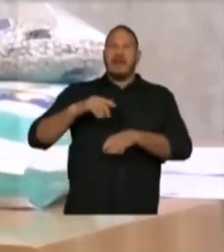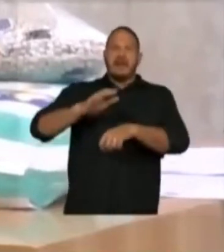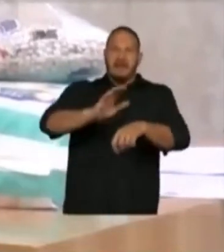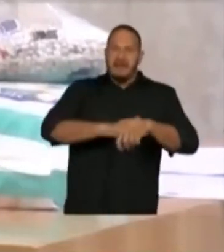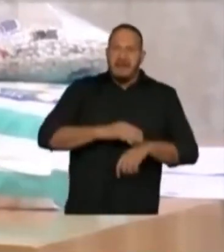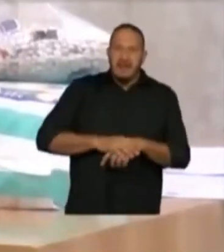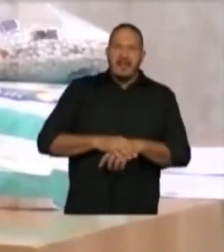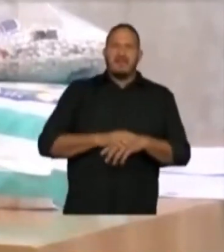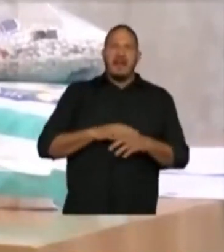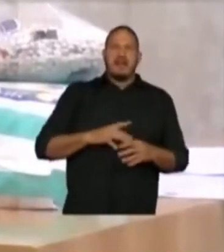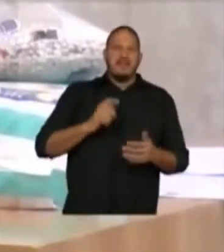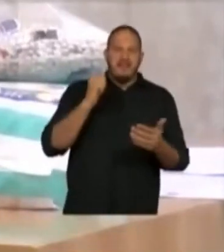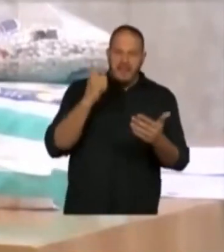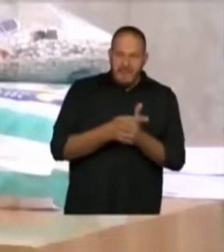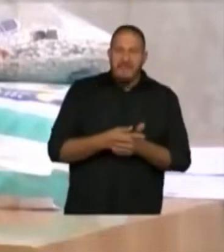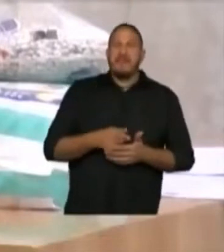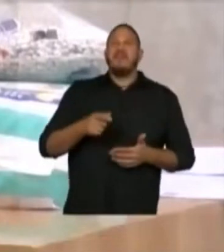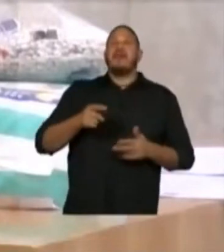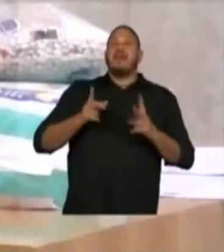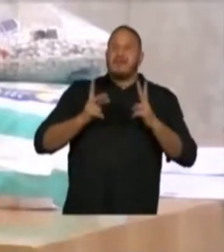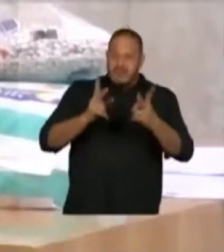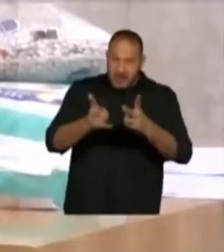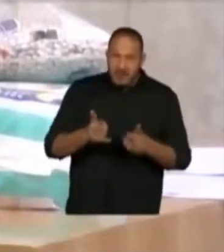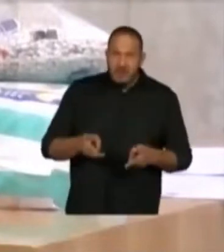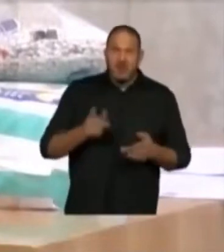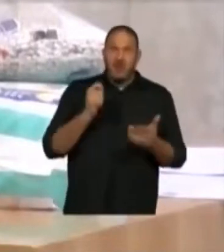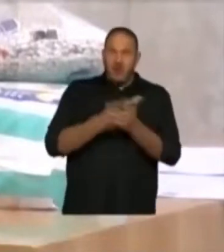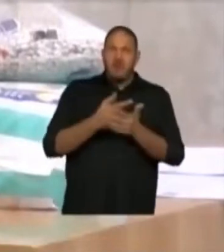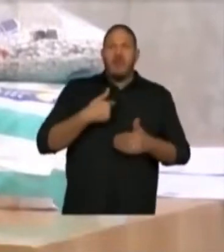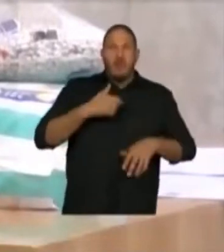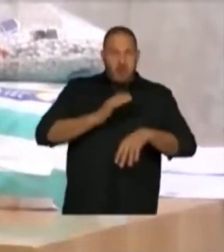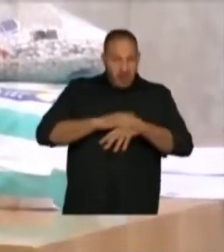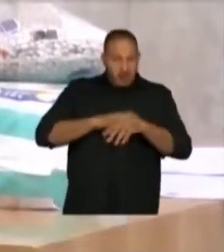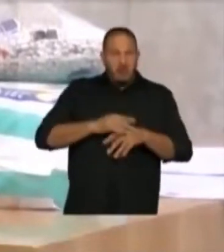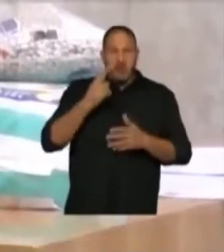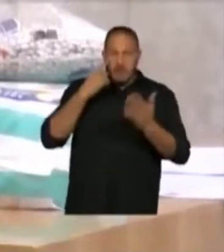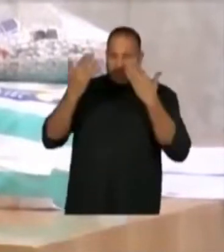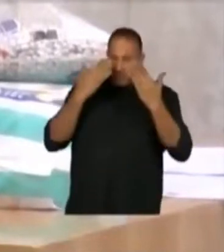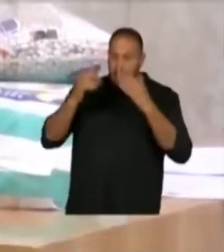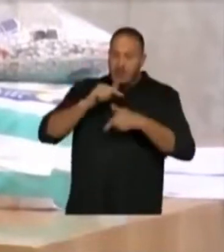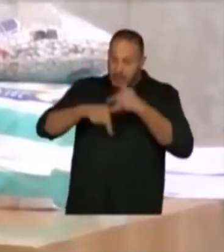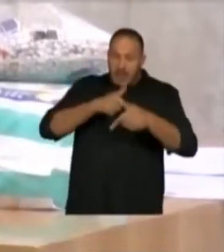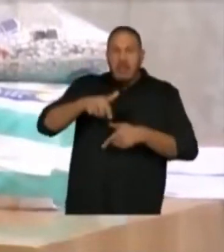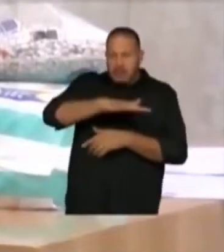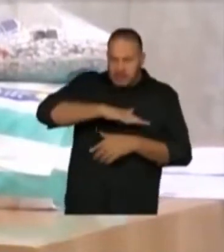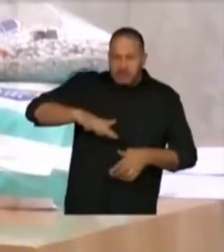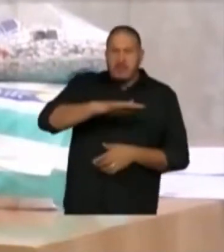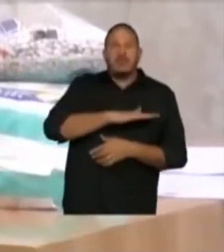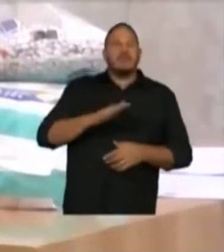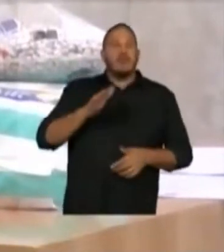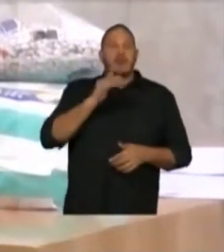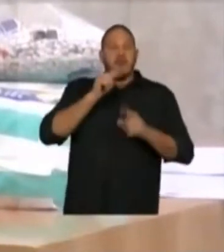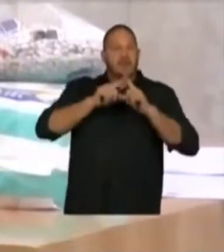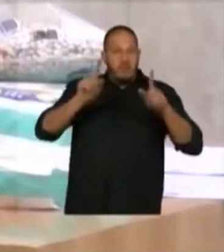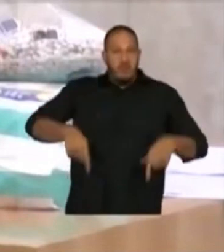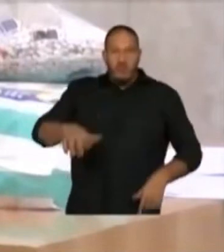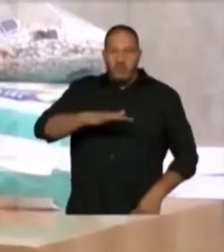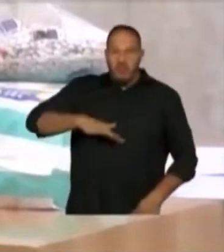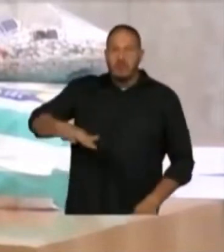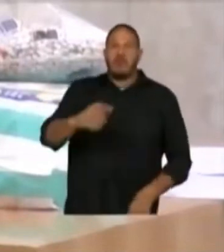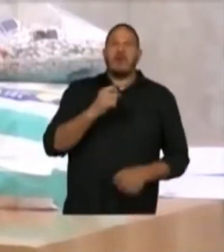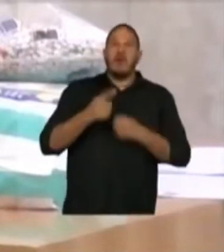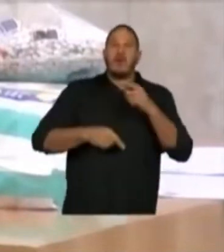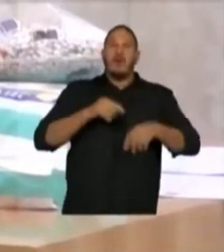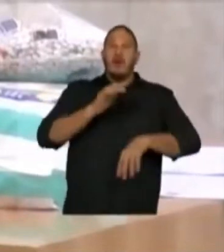fazer mercado fazendo conta a conta, porque eu sou psicóloga e trabalhei no serviço público de saúde. Eu estou colocando aqui alguns